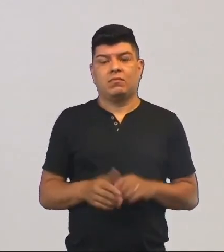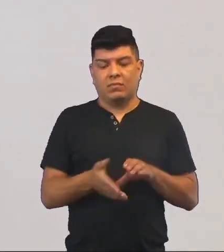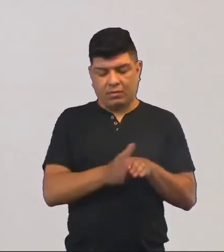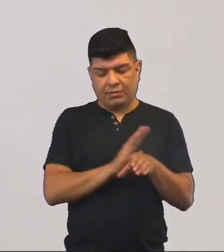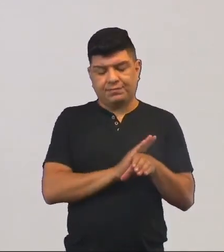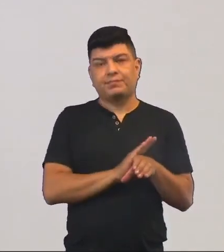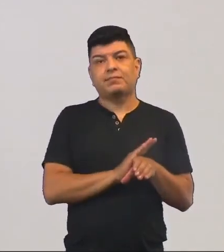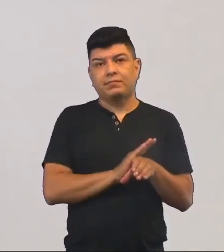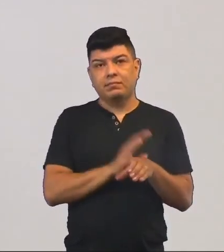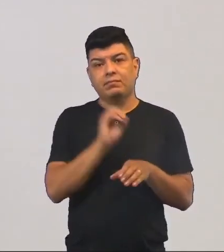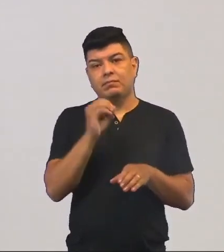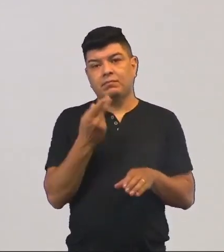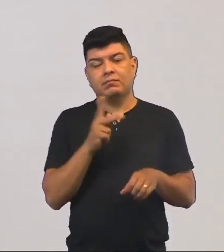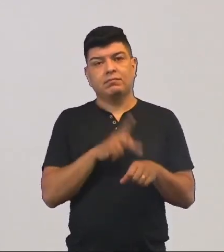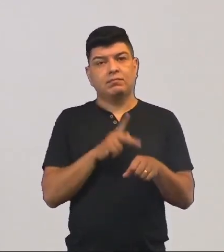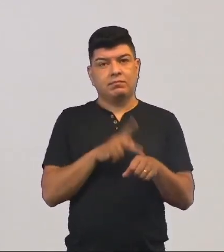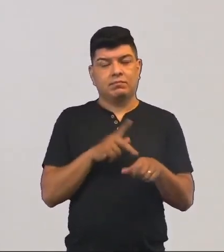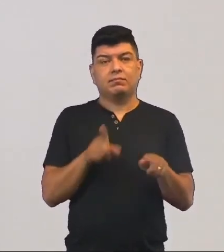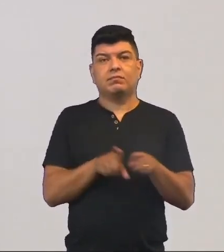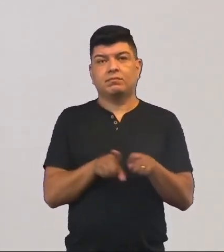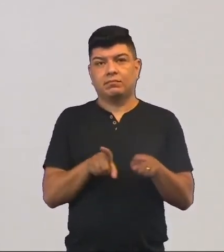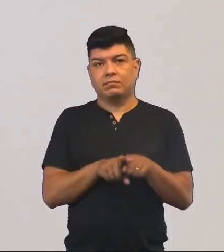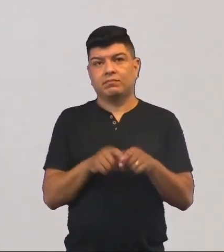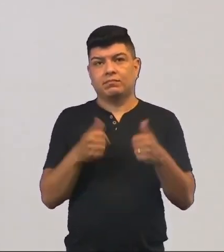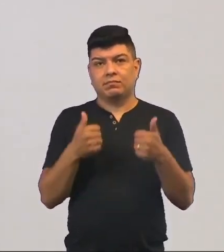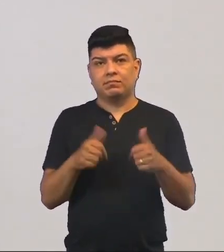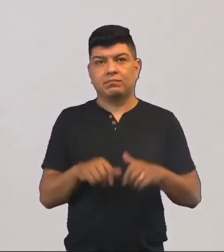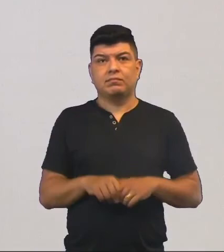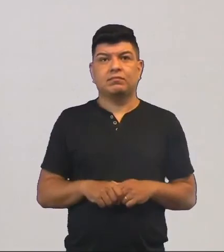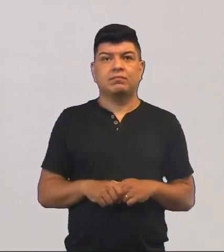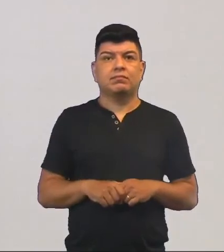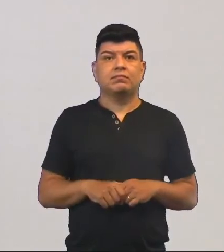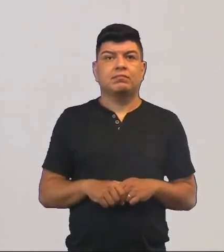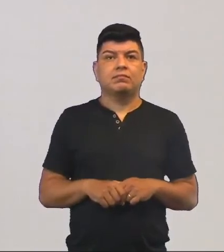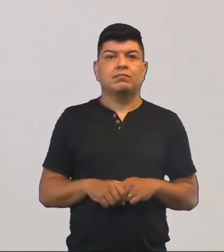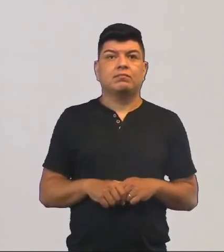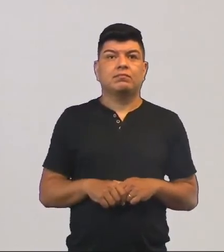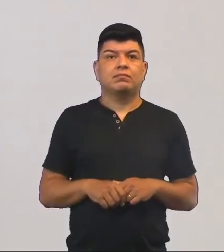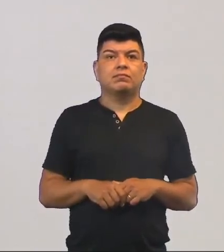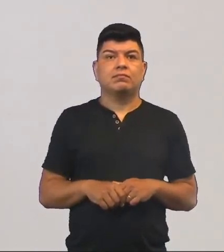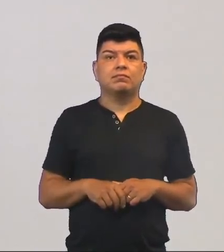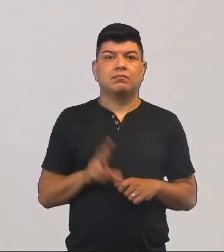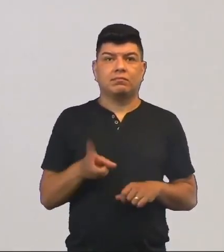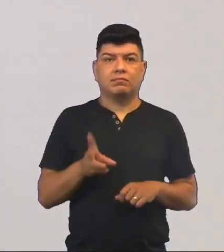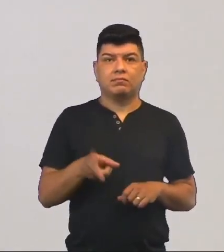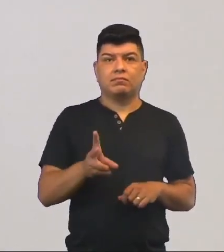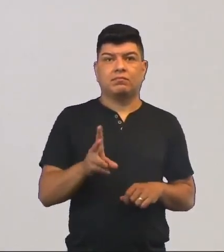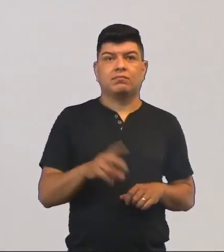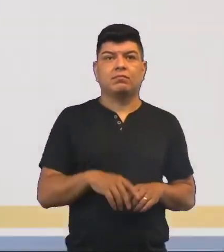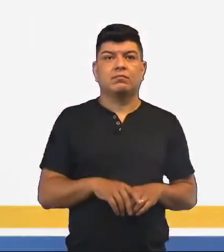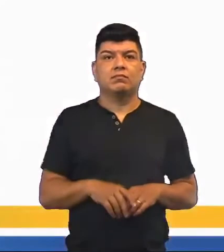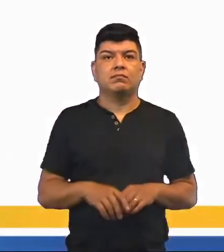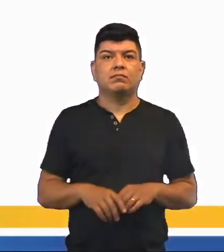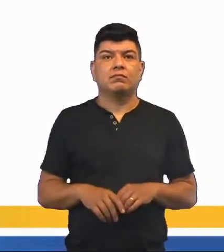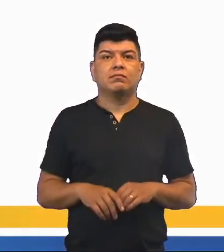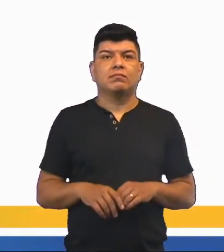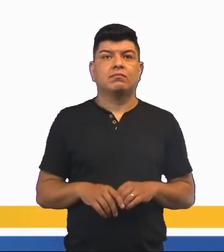cavernas ou em pedras. Cestinho? Vamos dar continuidade.